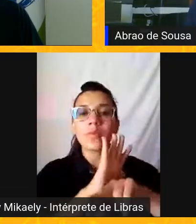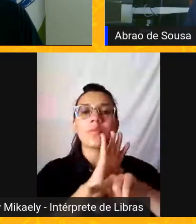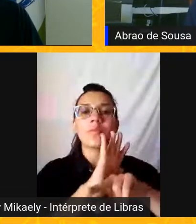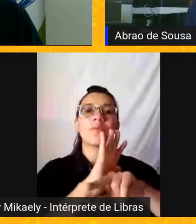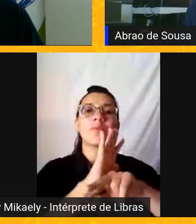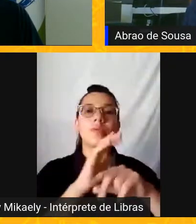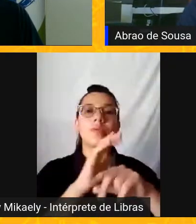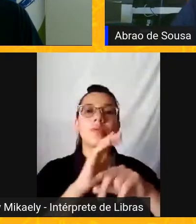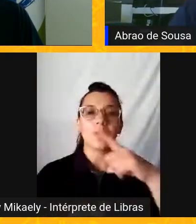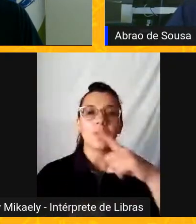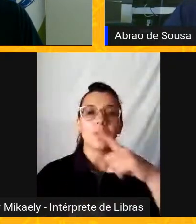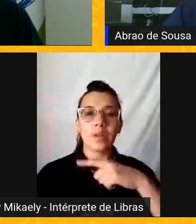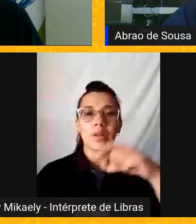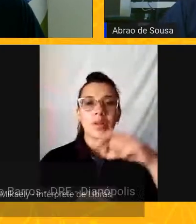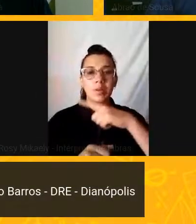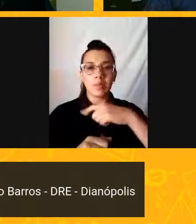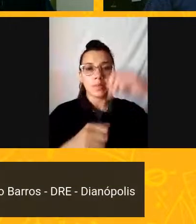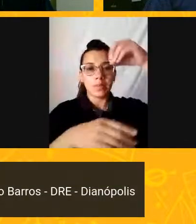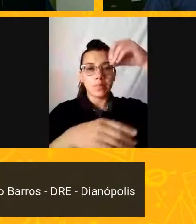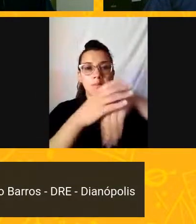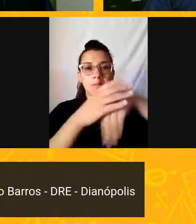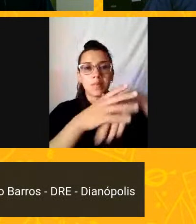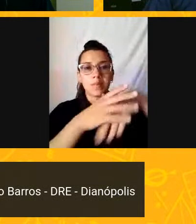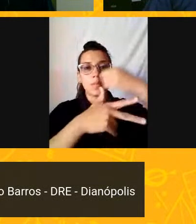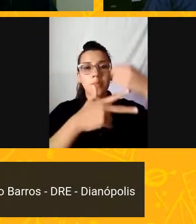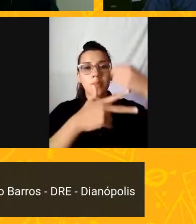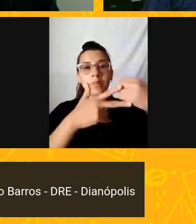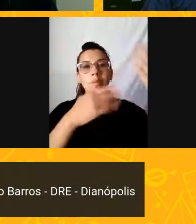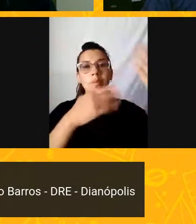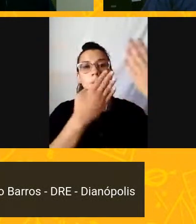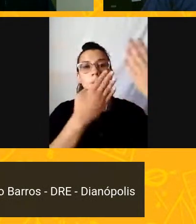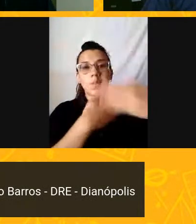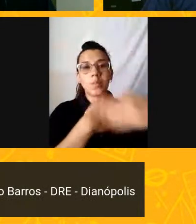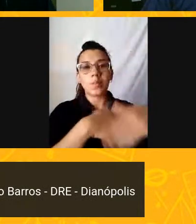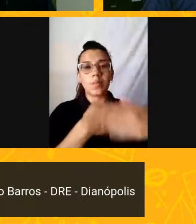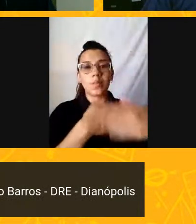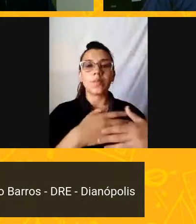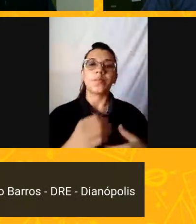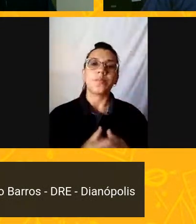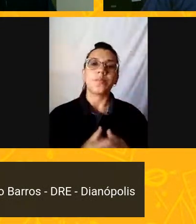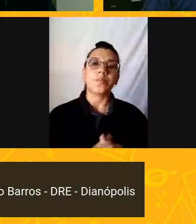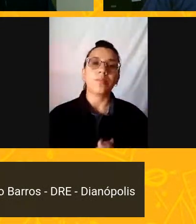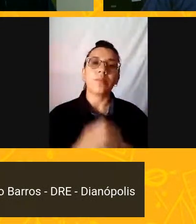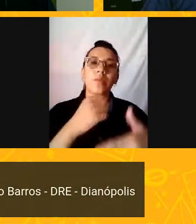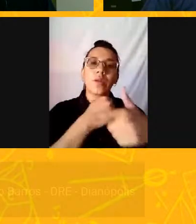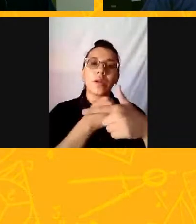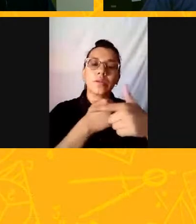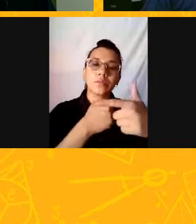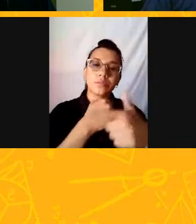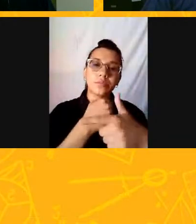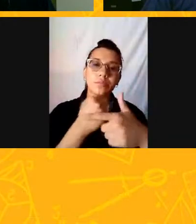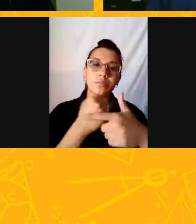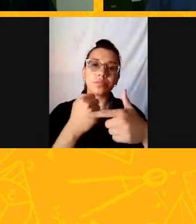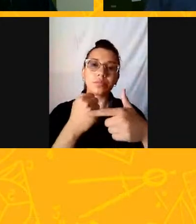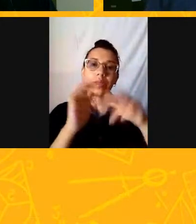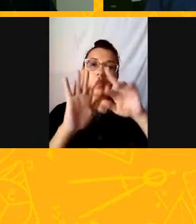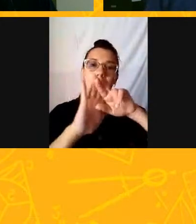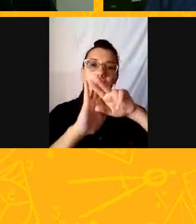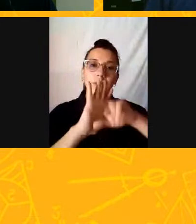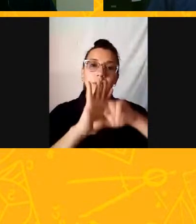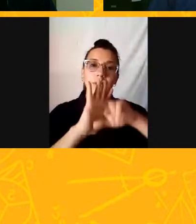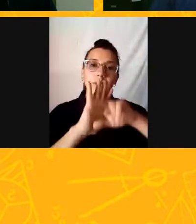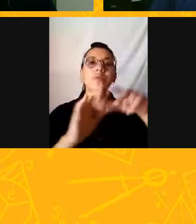Figuras de linguagem Falando em figura de linguagem Eu quero alertar Ao senhor candidato Para não